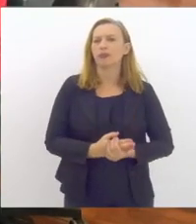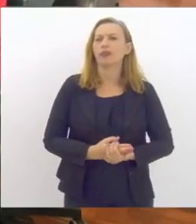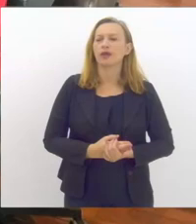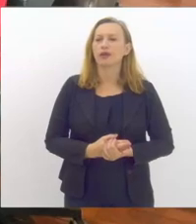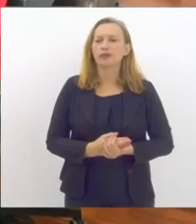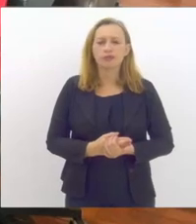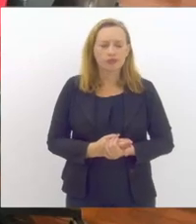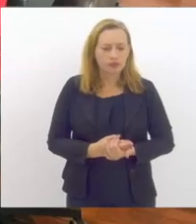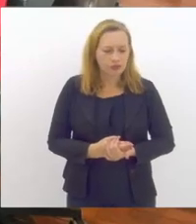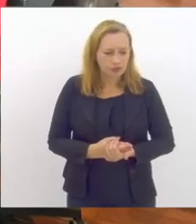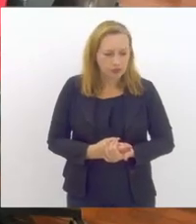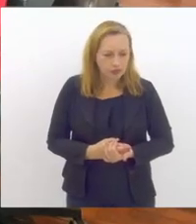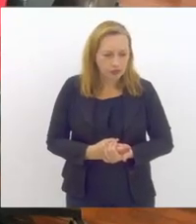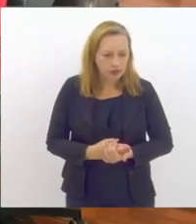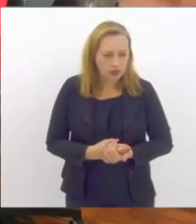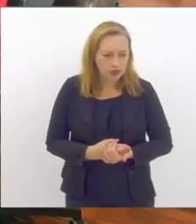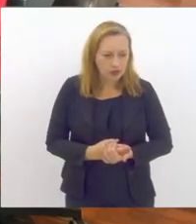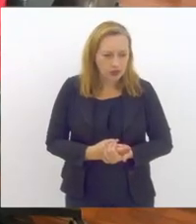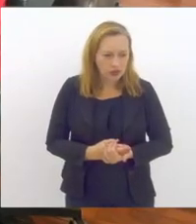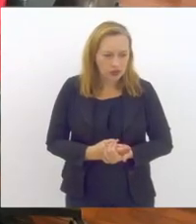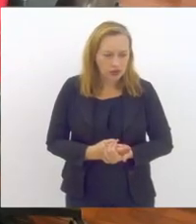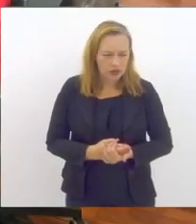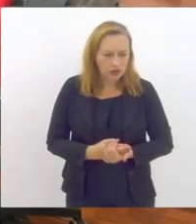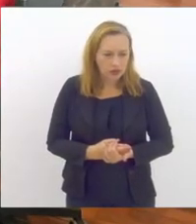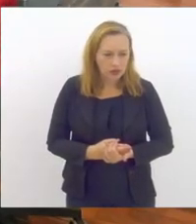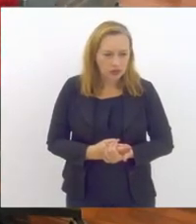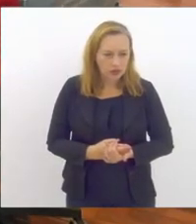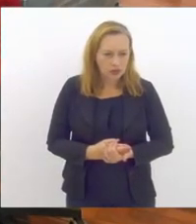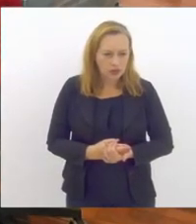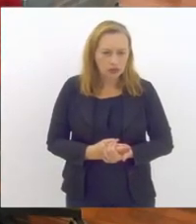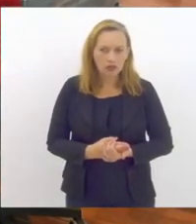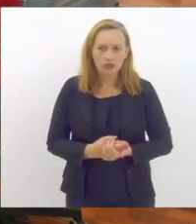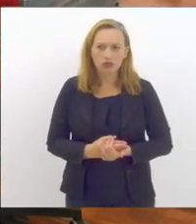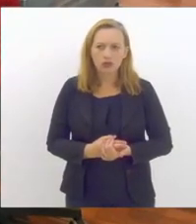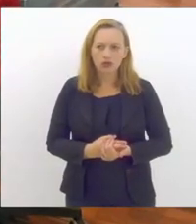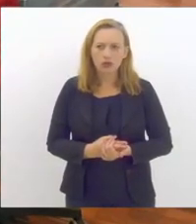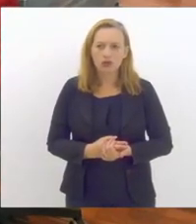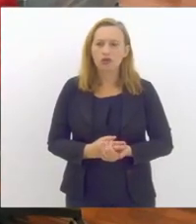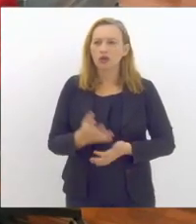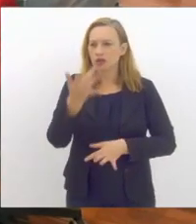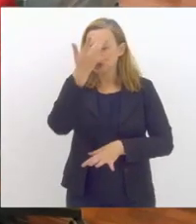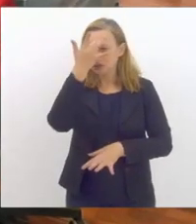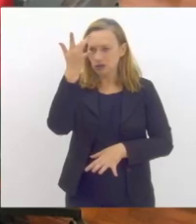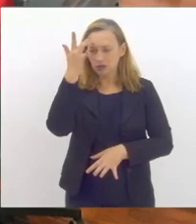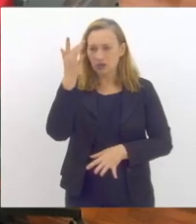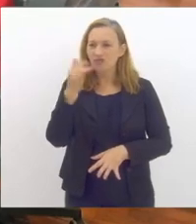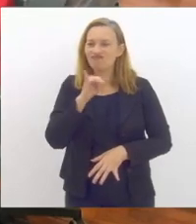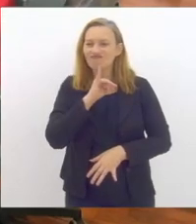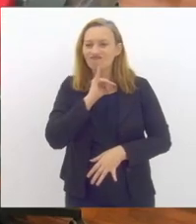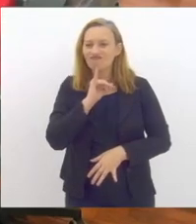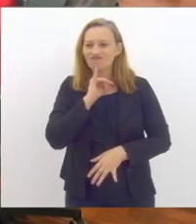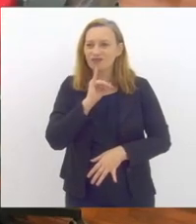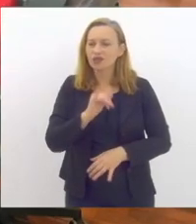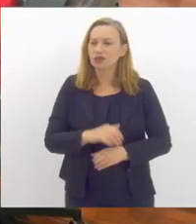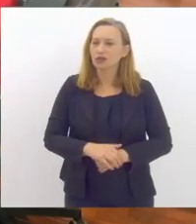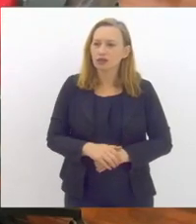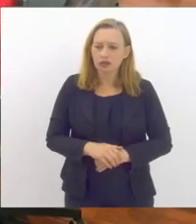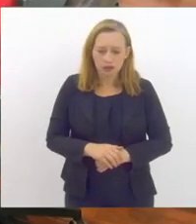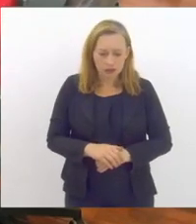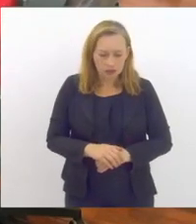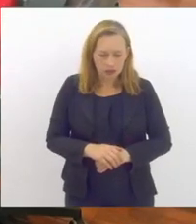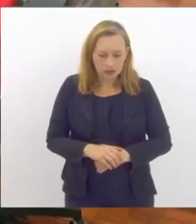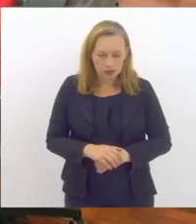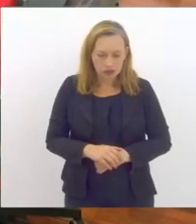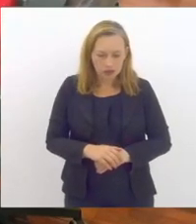Precisaria escolher outras duas ações entre elas, no RAL, a saúde mental. Infelizmente, por conta